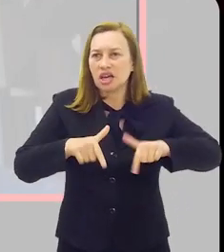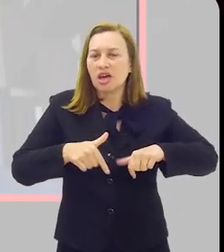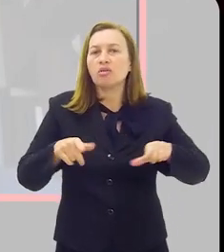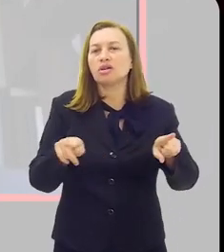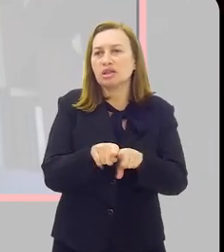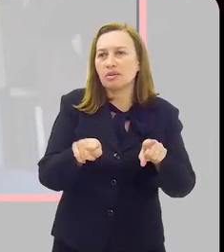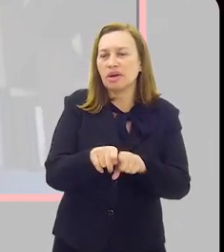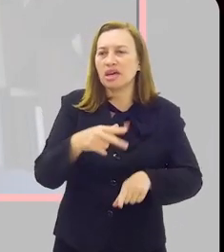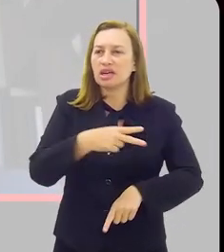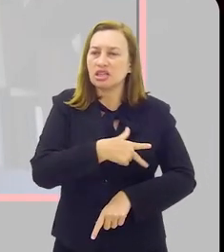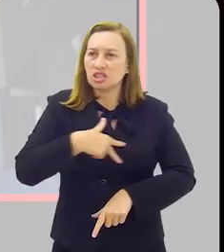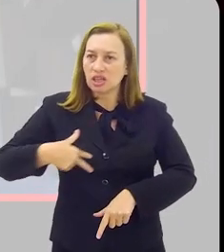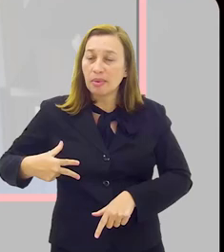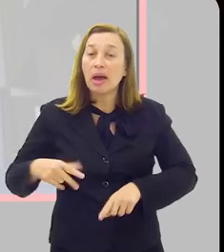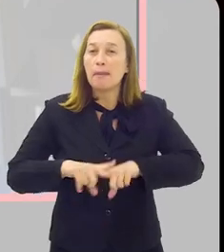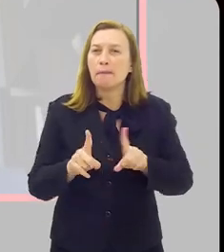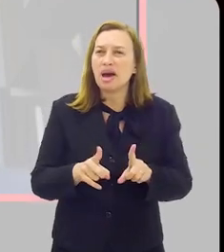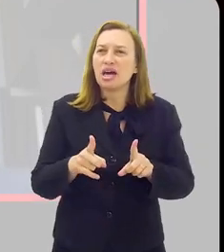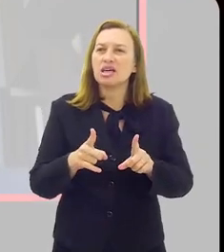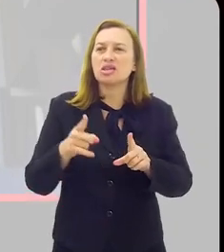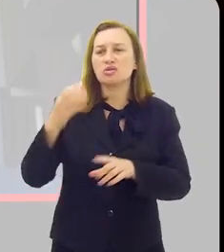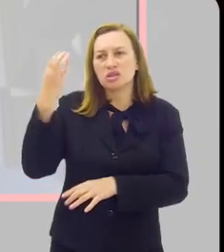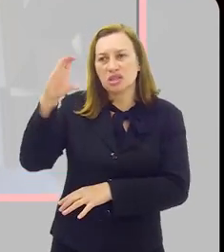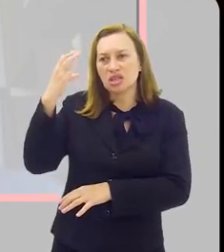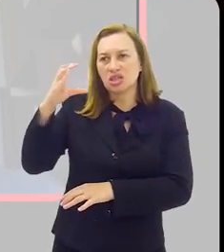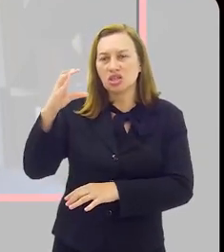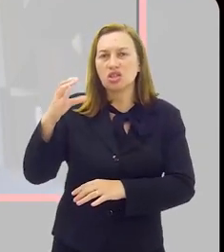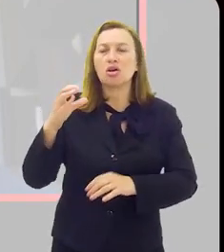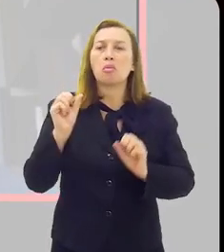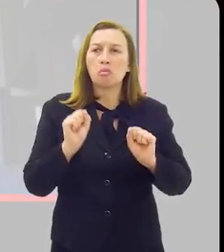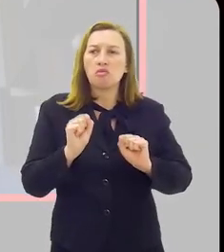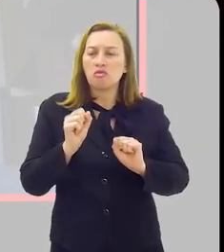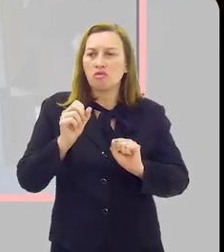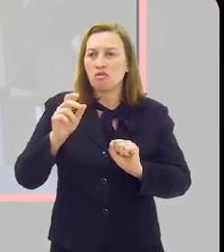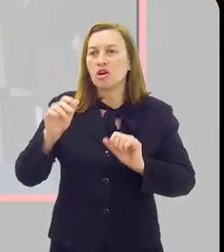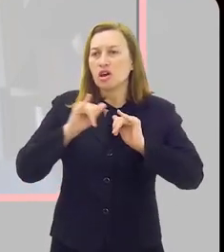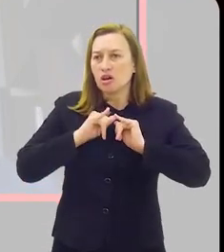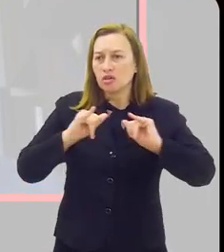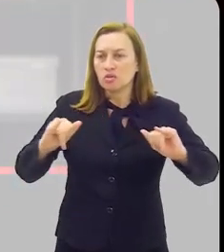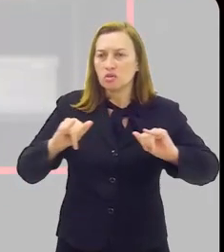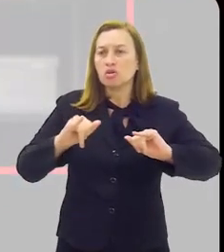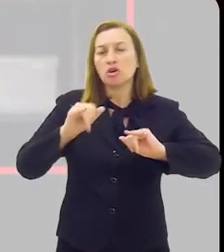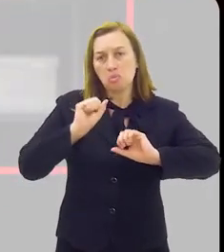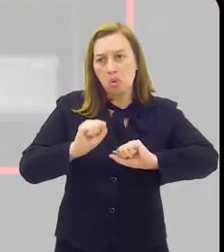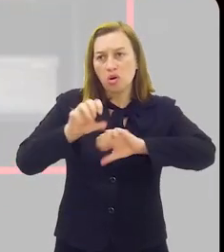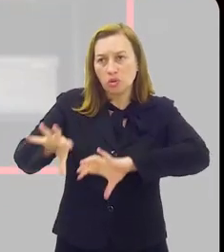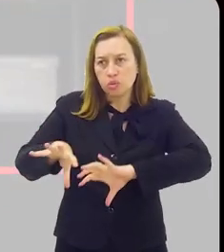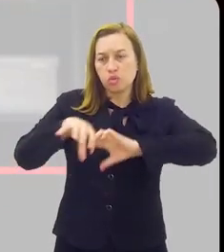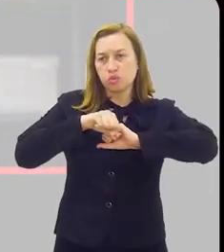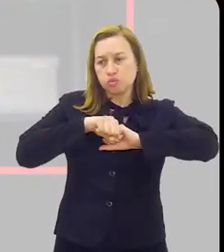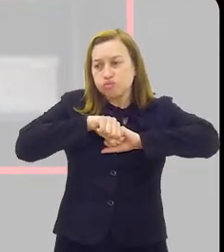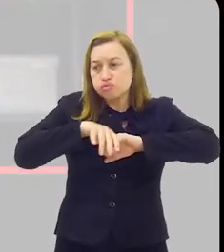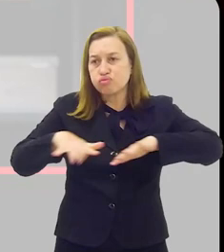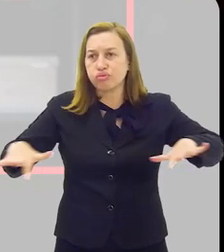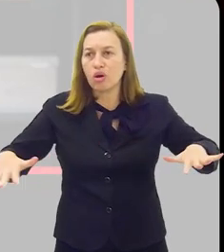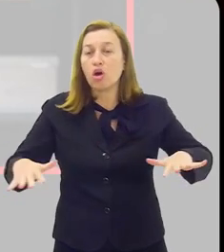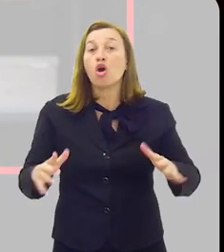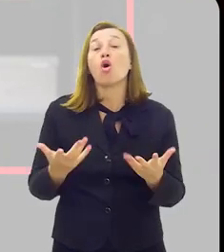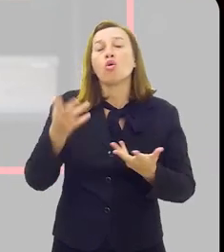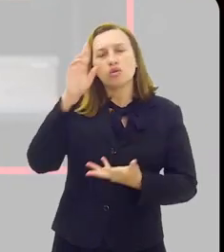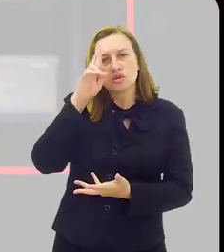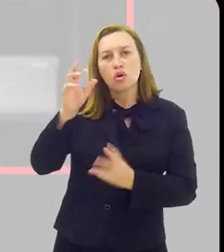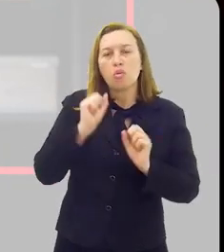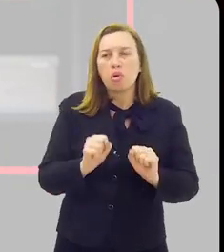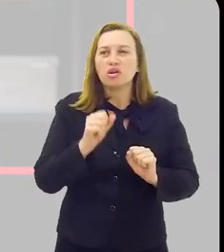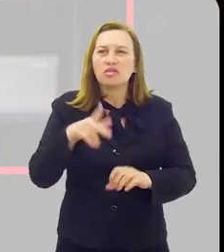mas cientistas disseram que ela é capaz de provocar uma grande onda de contágio mundial da Covid-19. O que o senhor pode nos atualizar sobre